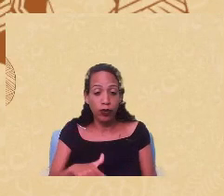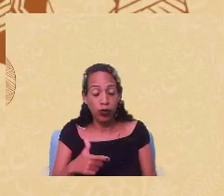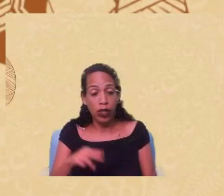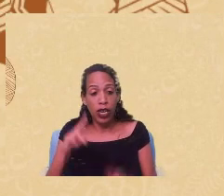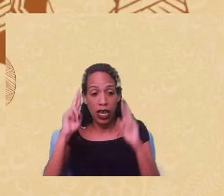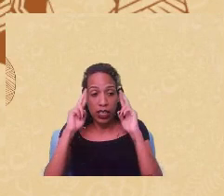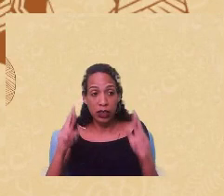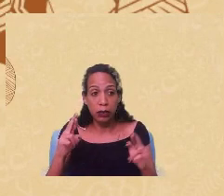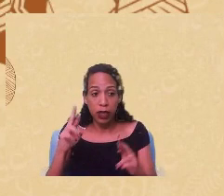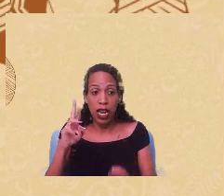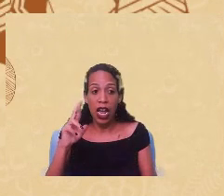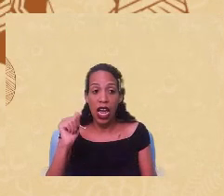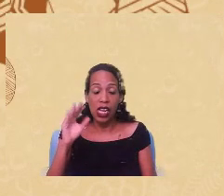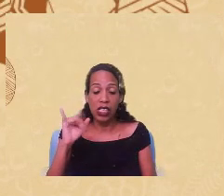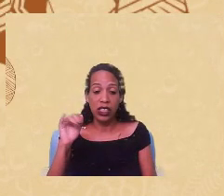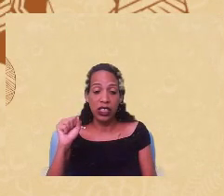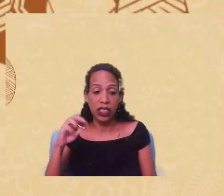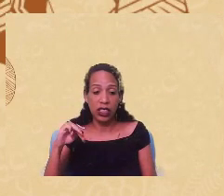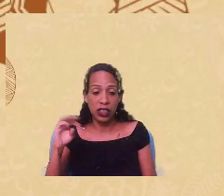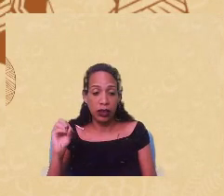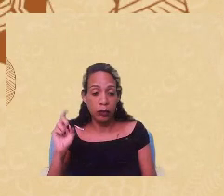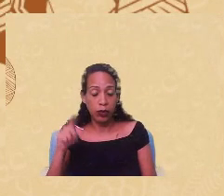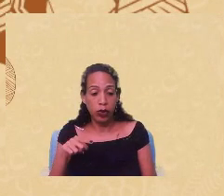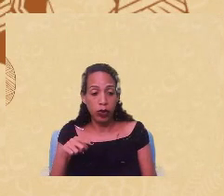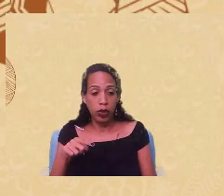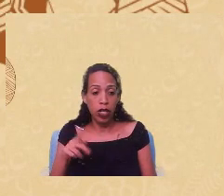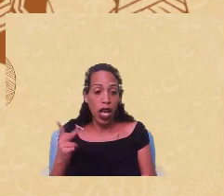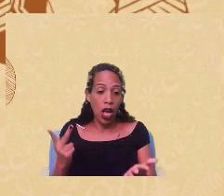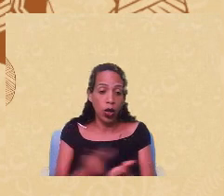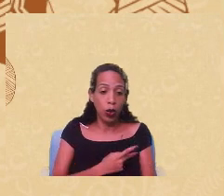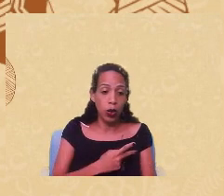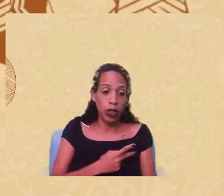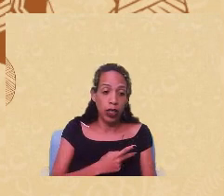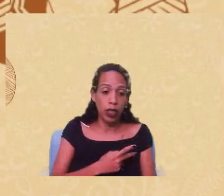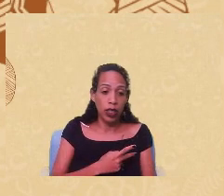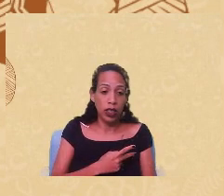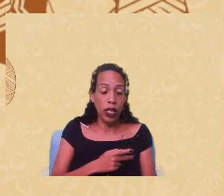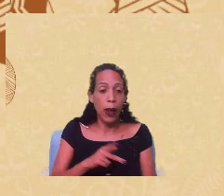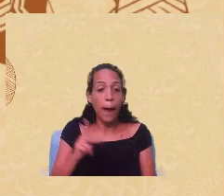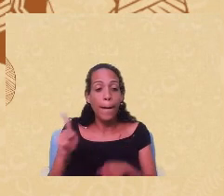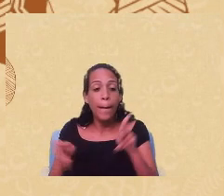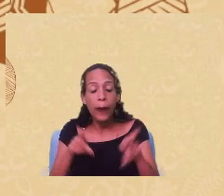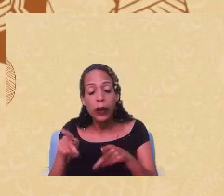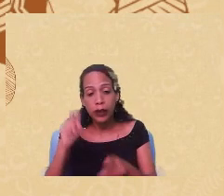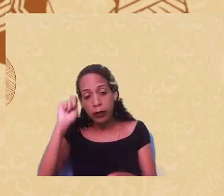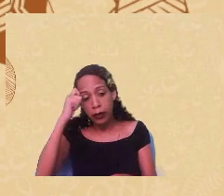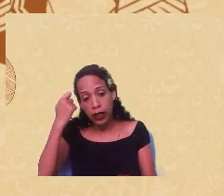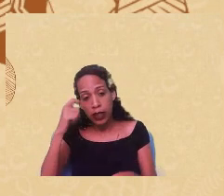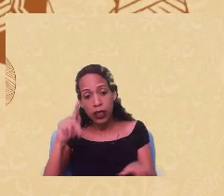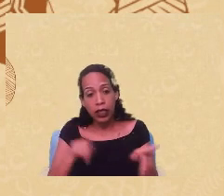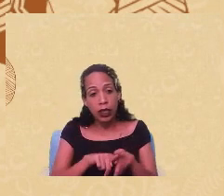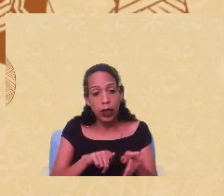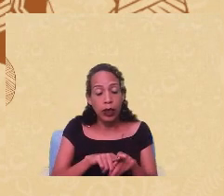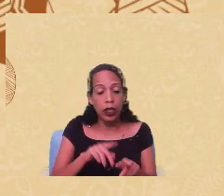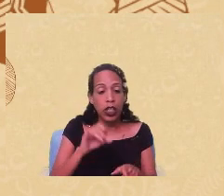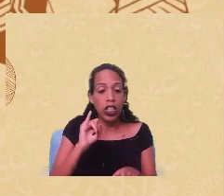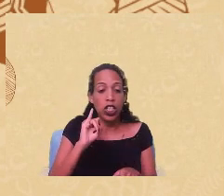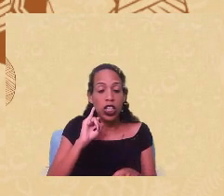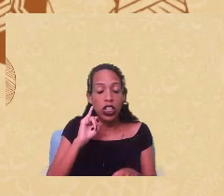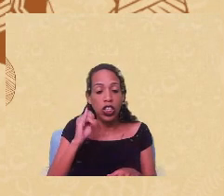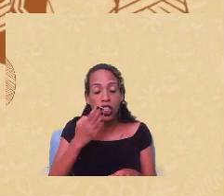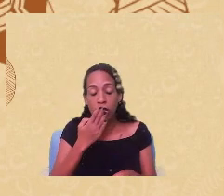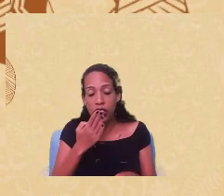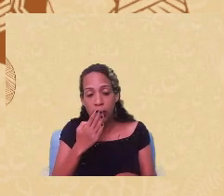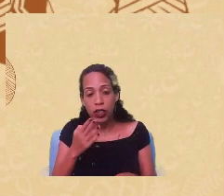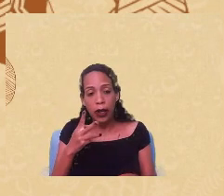racismo estrutural tal como acontece com a população negra e população indígena nesse sentido me